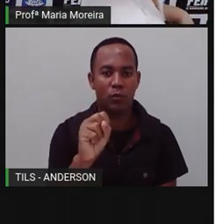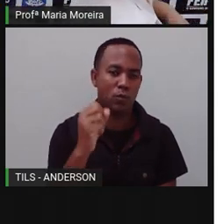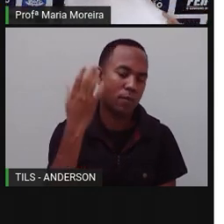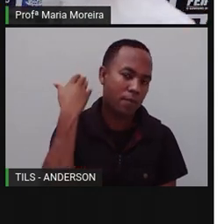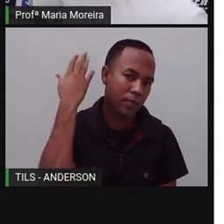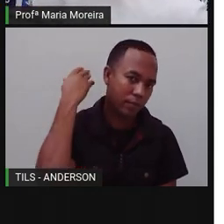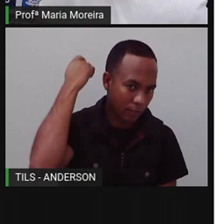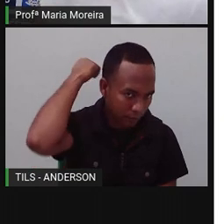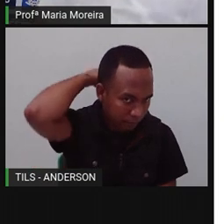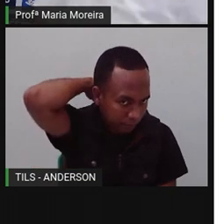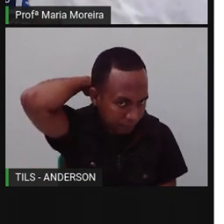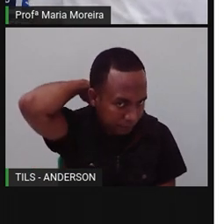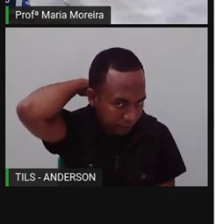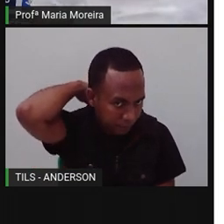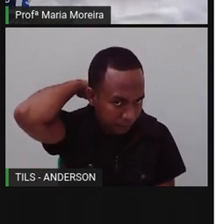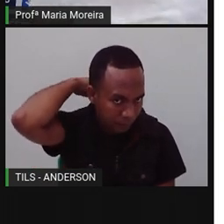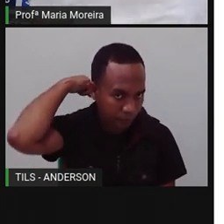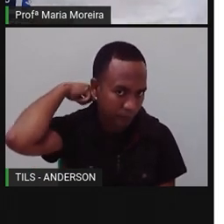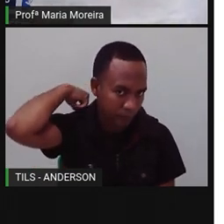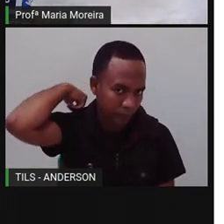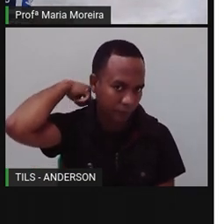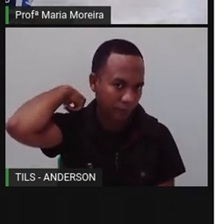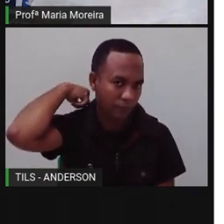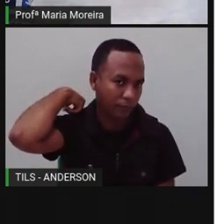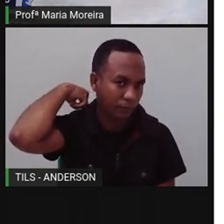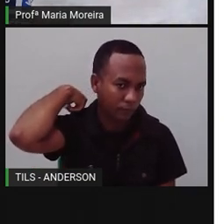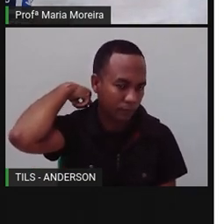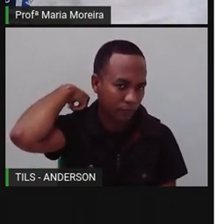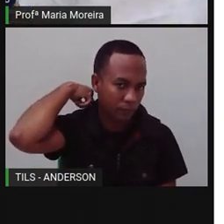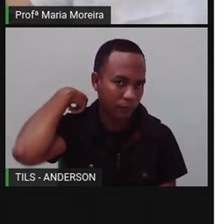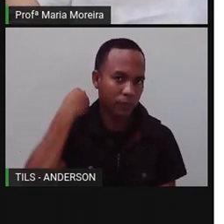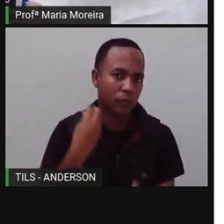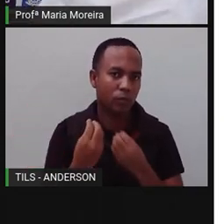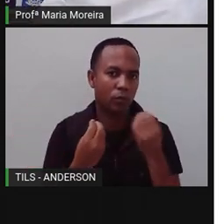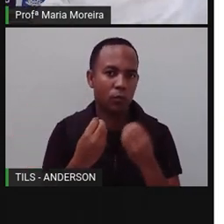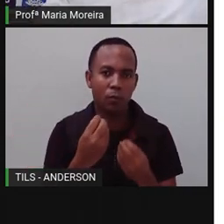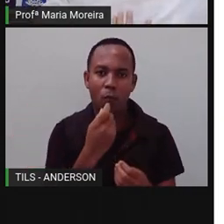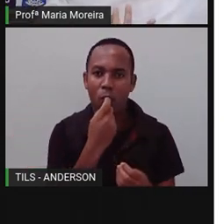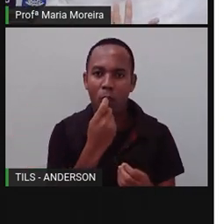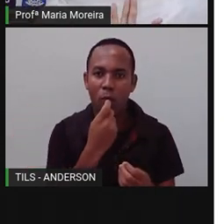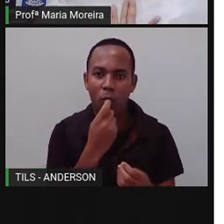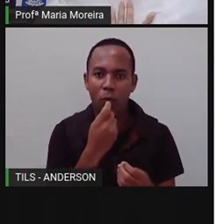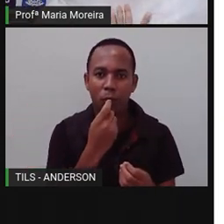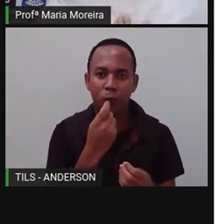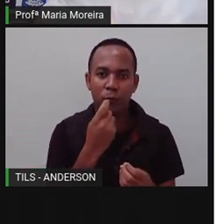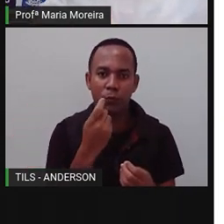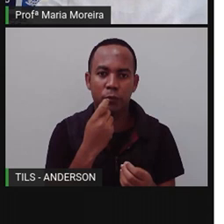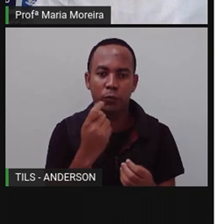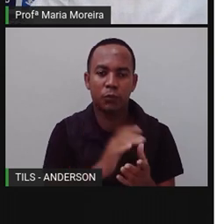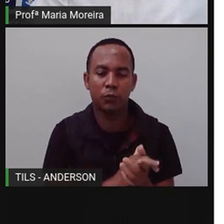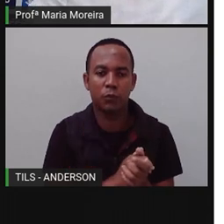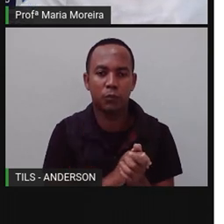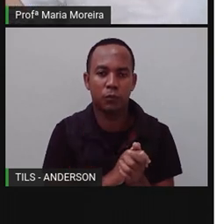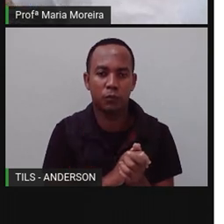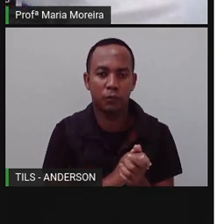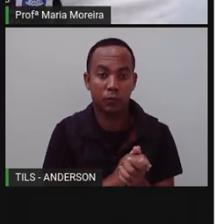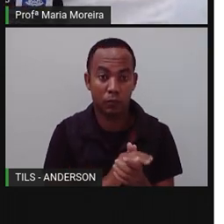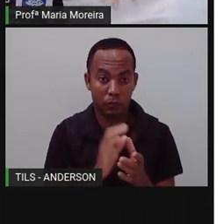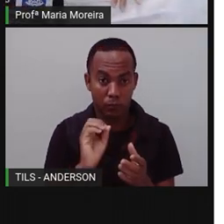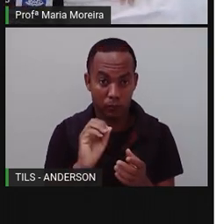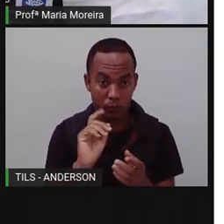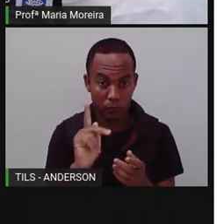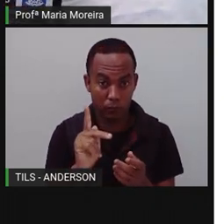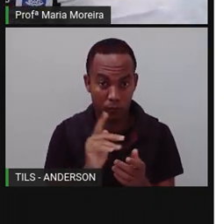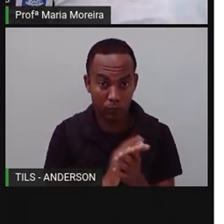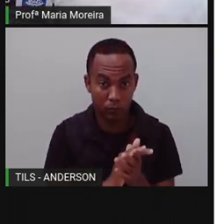para vocês. Ela fica aqui, ó, gente, nas costas, certo? Nessa parte aqui, ó, certo? Dá para ver